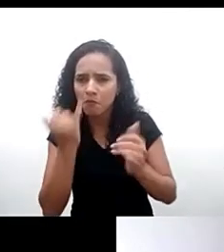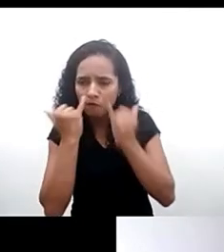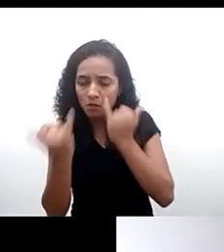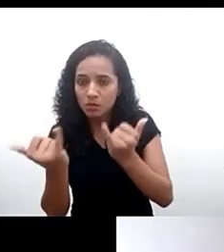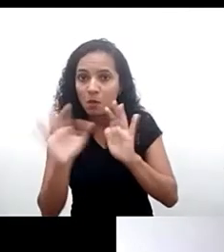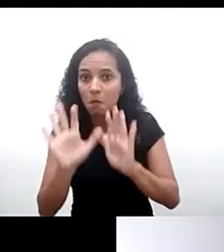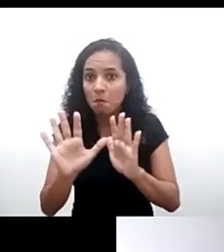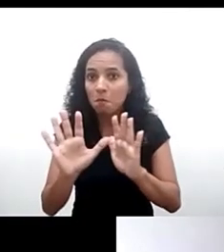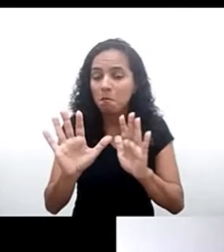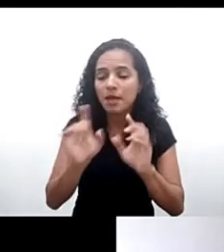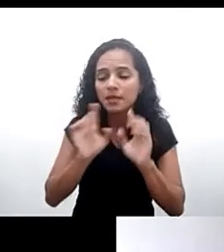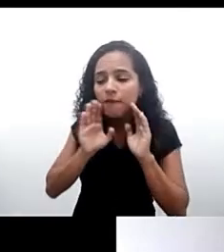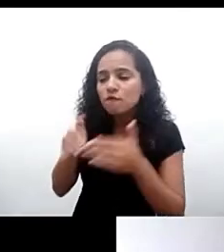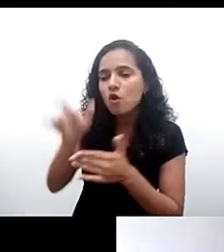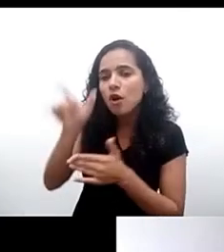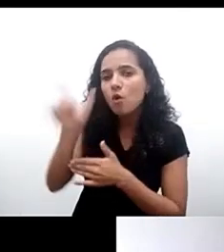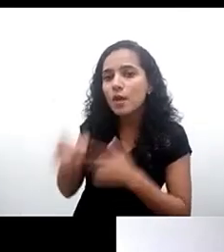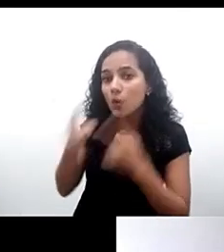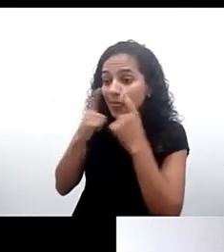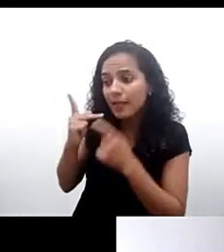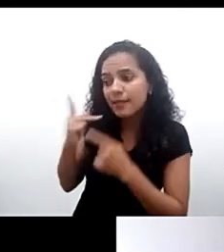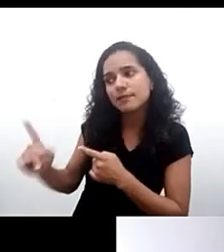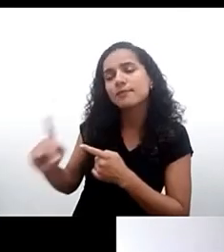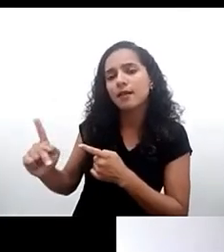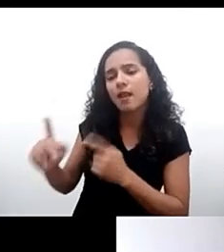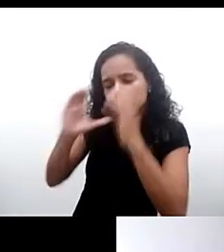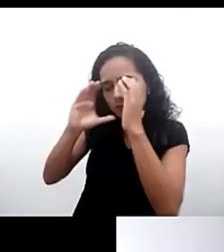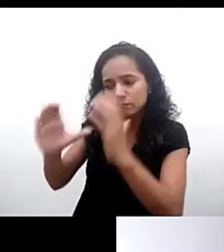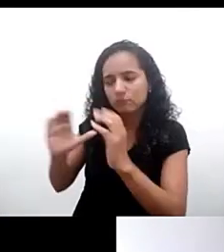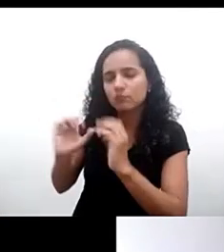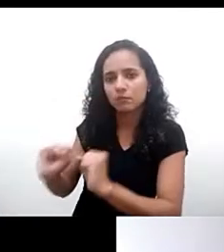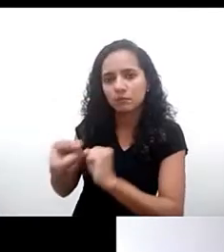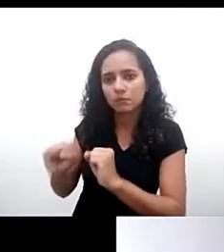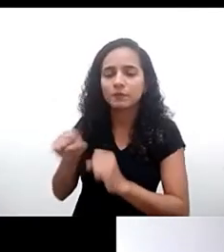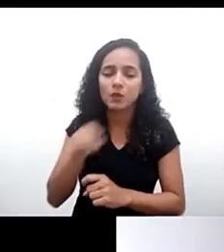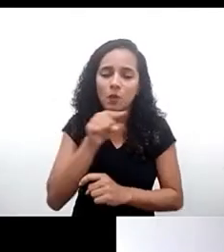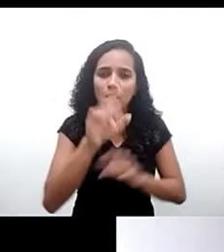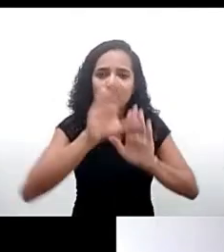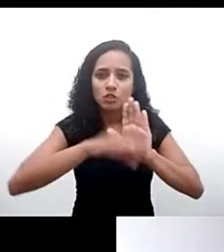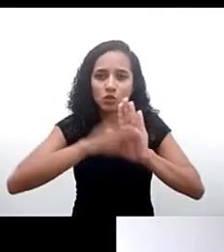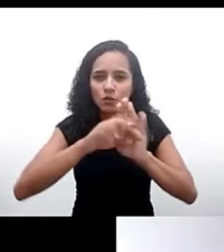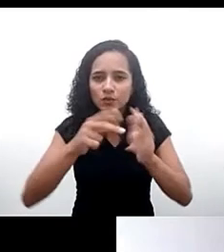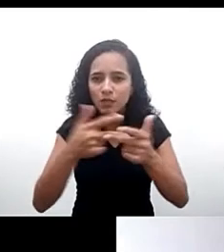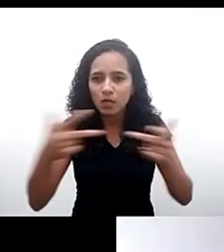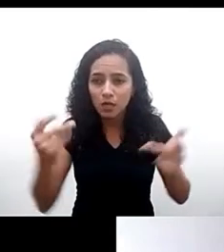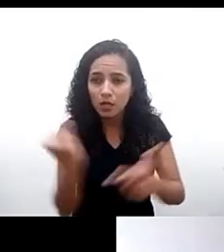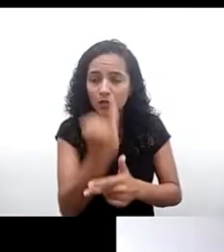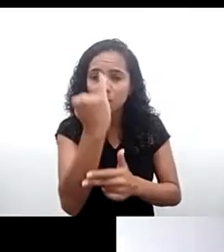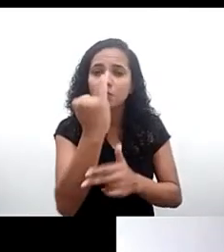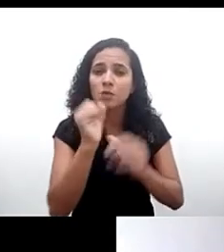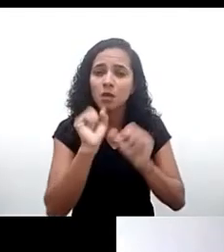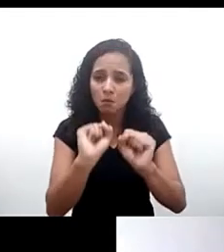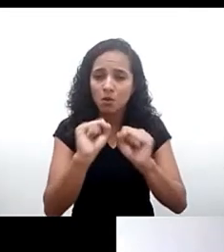melhor interesse da criança e ao meu ver esse conceito aberto porém muito importante da LGPD também pode ser preenchido